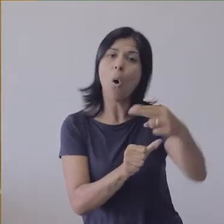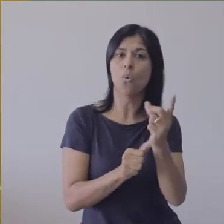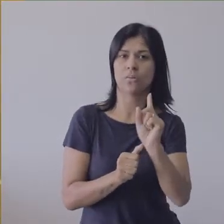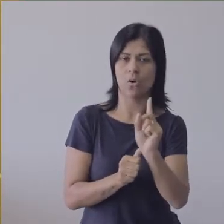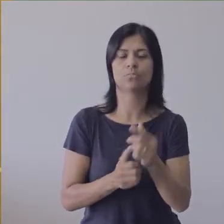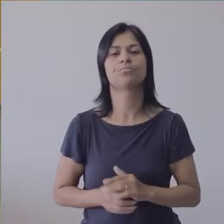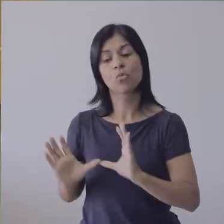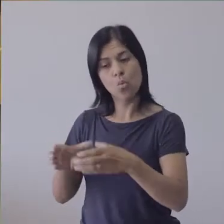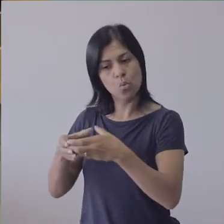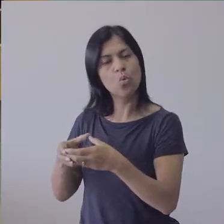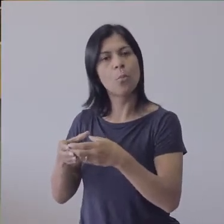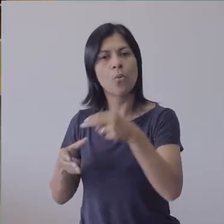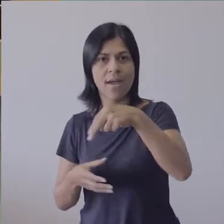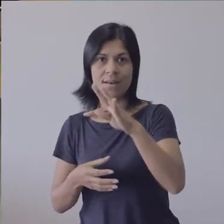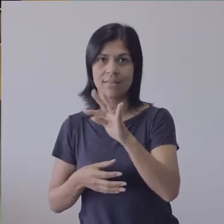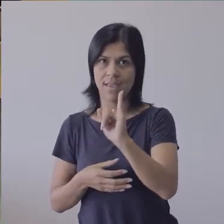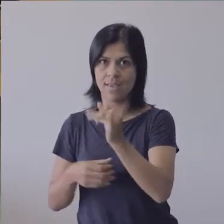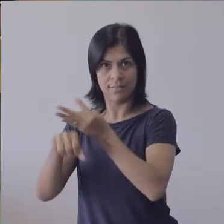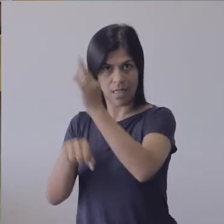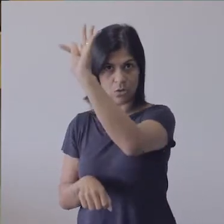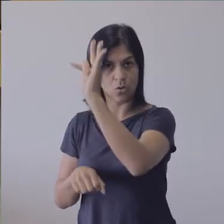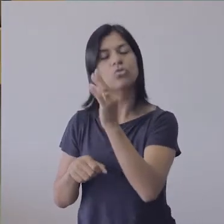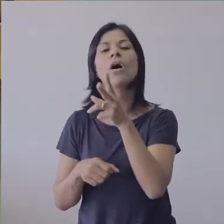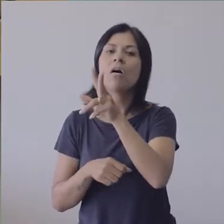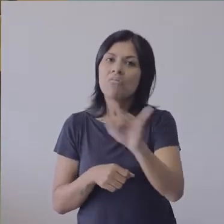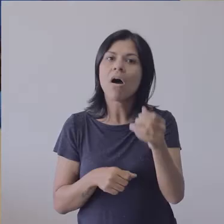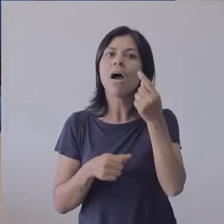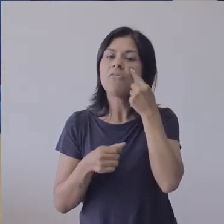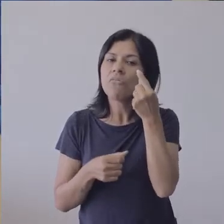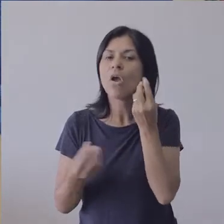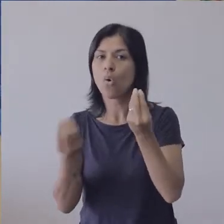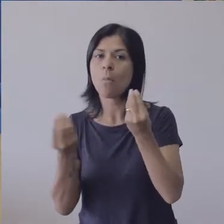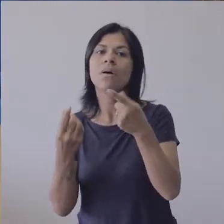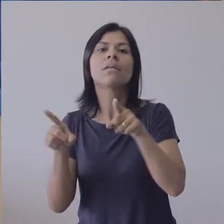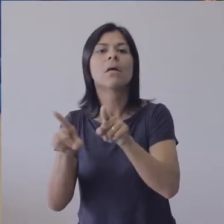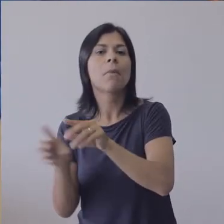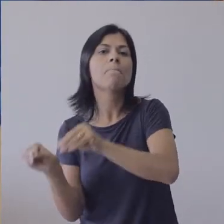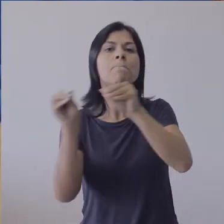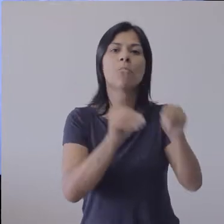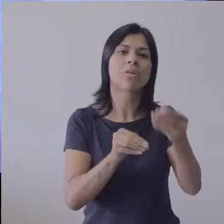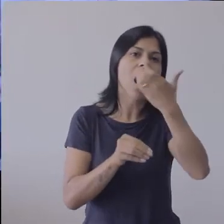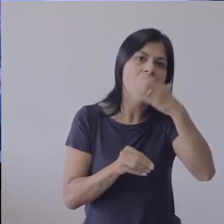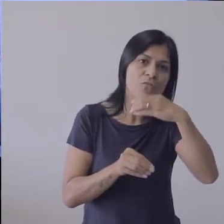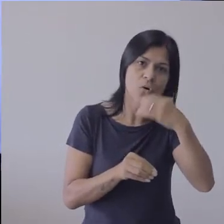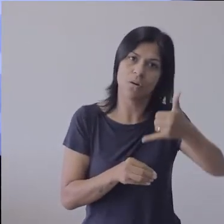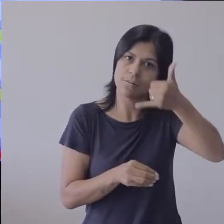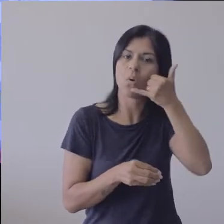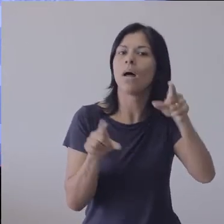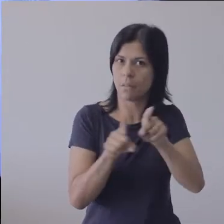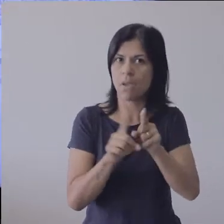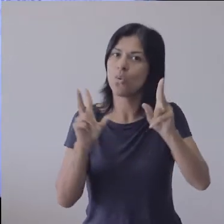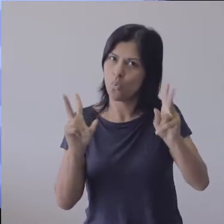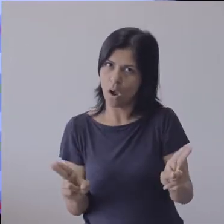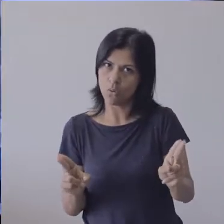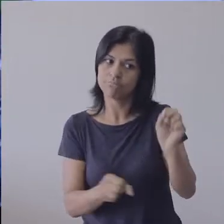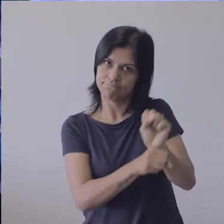NTI vai se dedicar a criar o aplicativo alerta UFIS também para o sistema operacional iOS. Vale lembrar que para